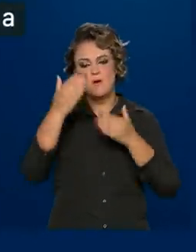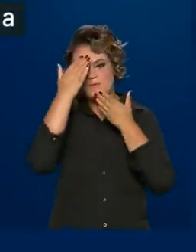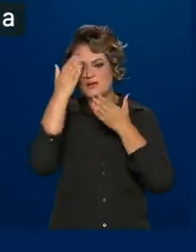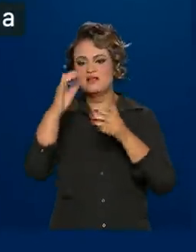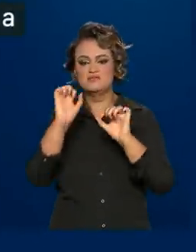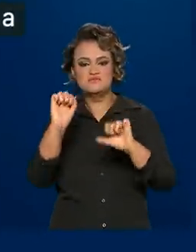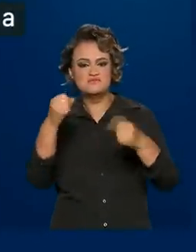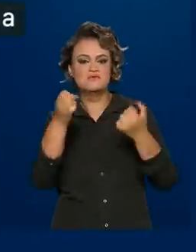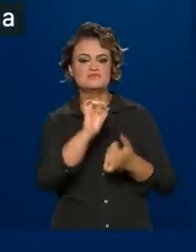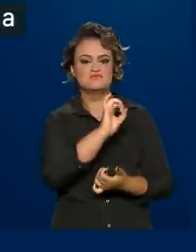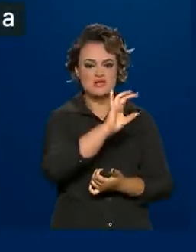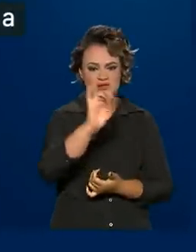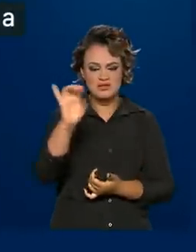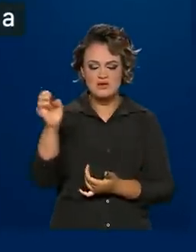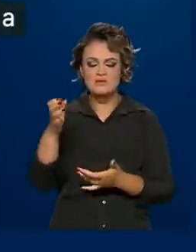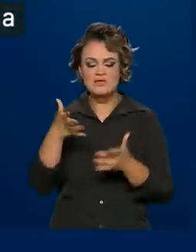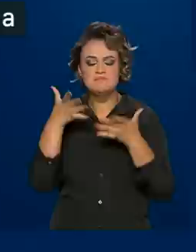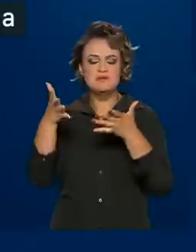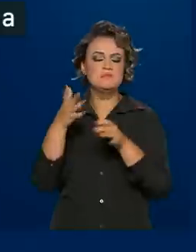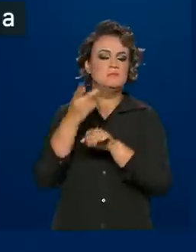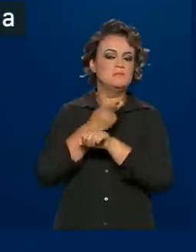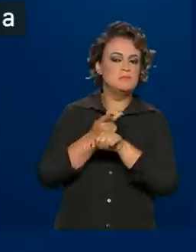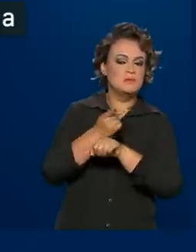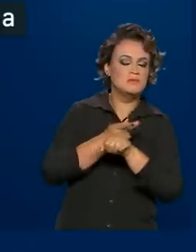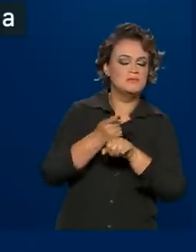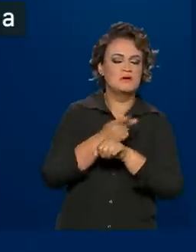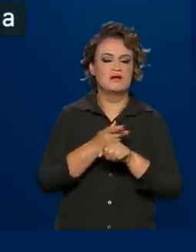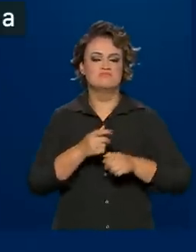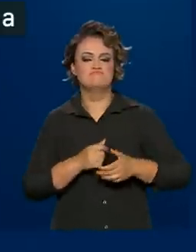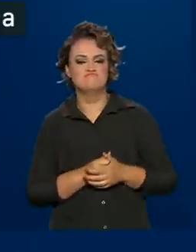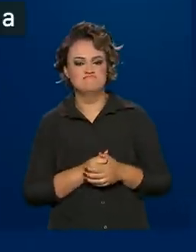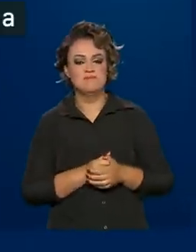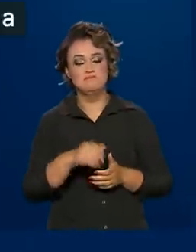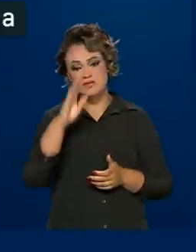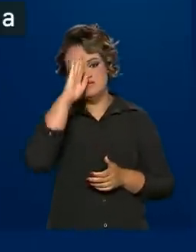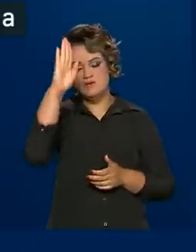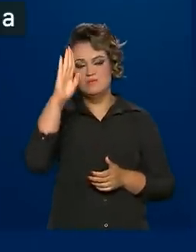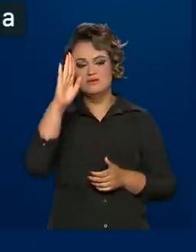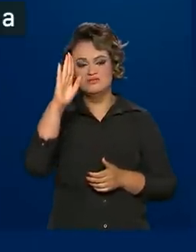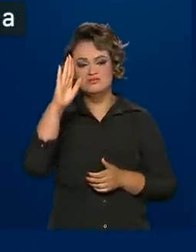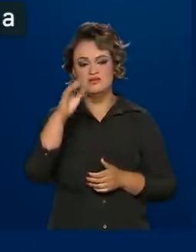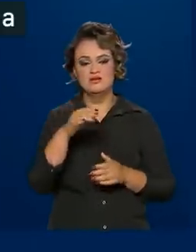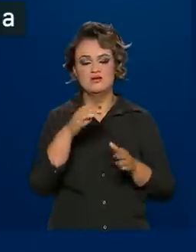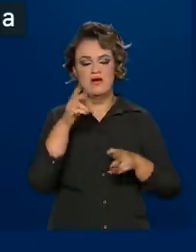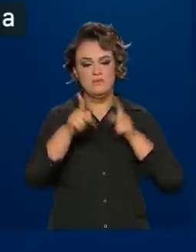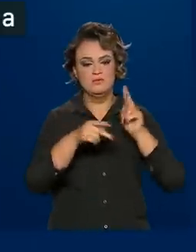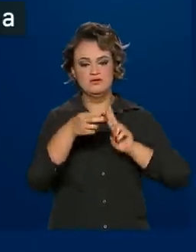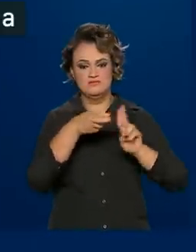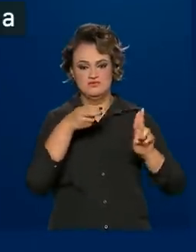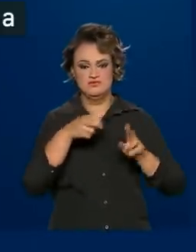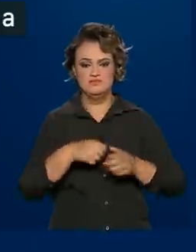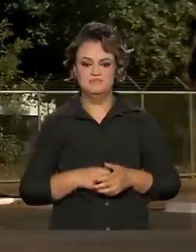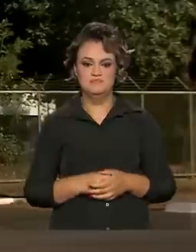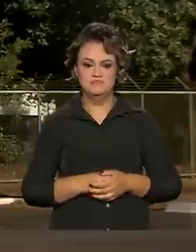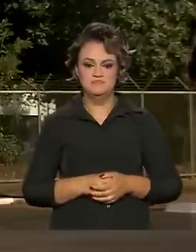o empenho de todos que se envolveram diretamente nas buscas, em especial os indígenas da região.